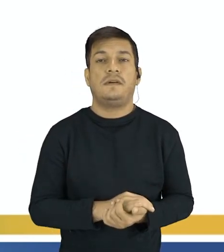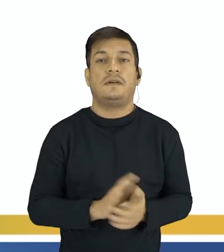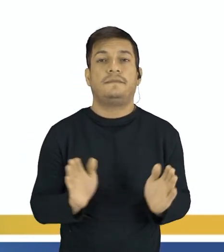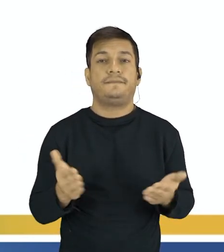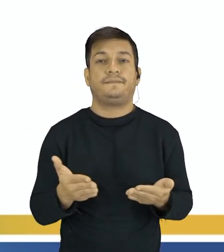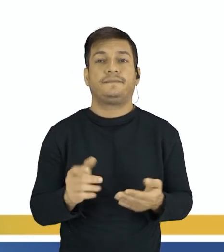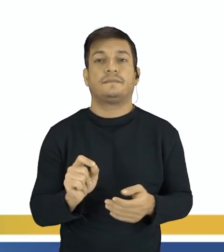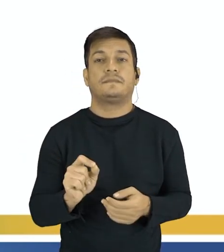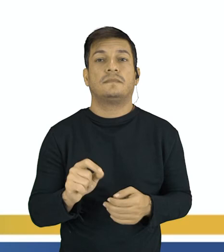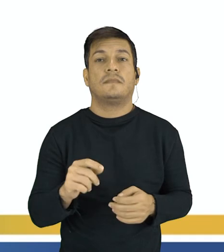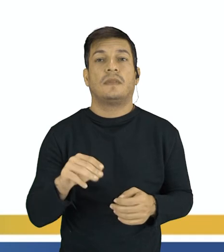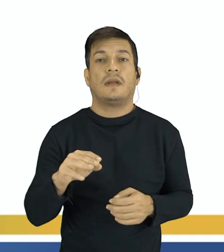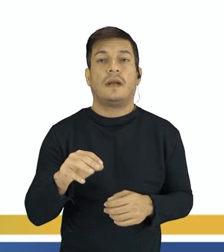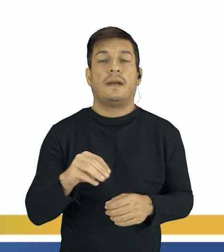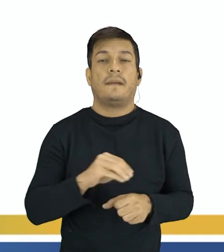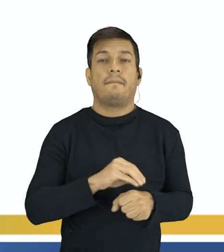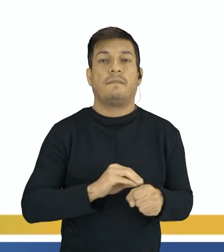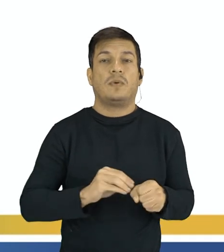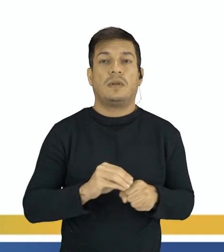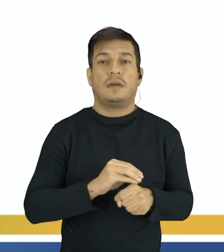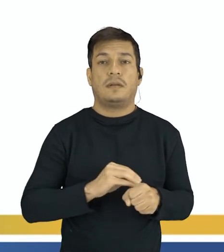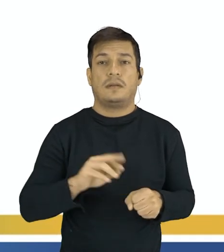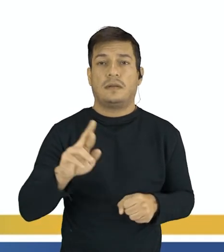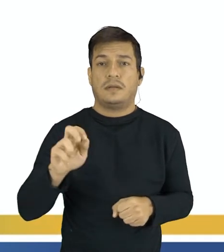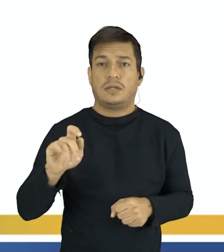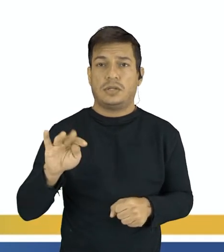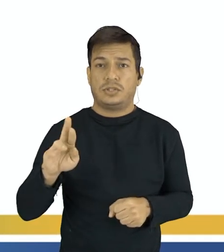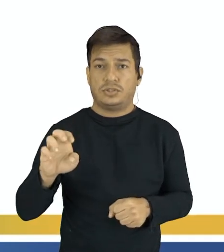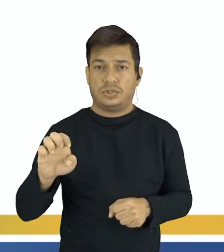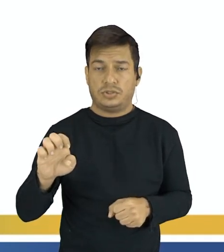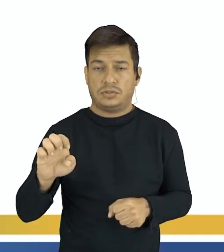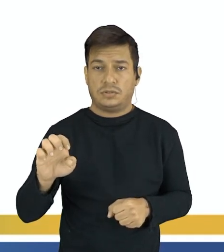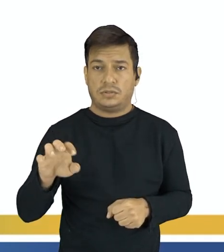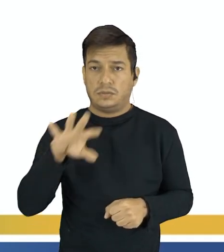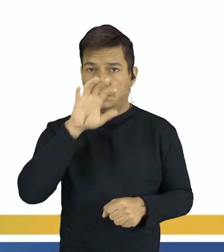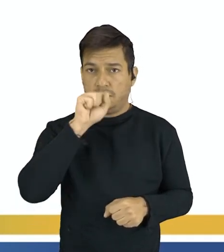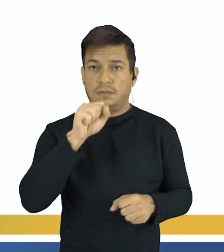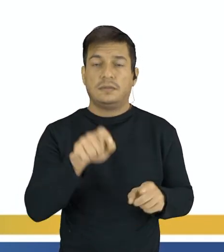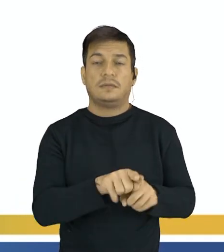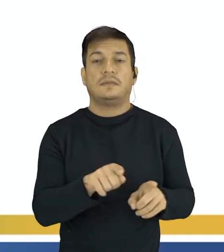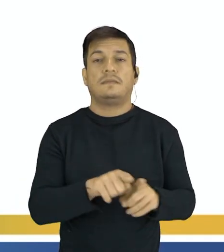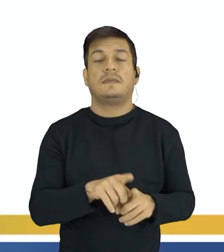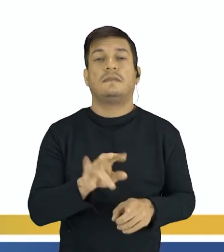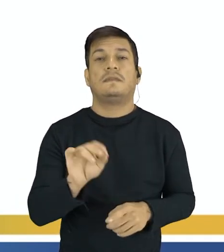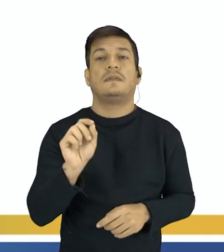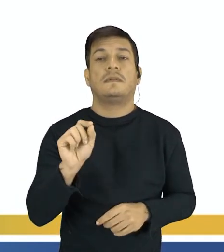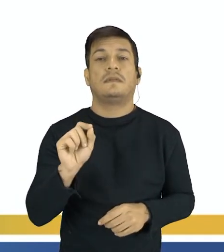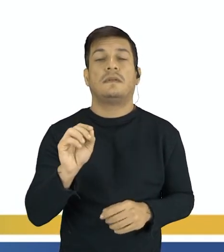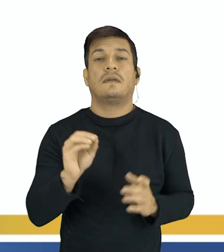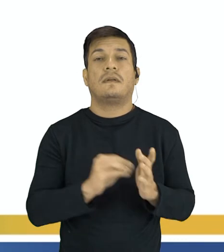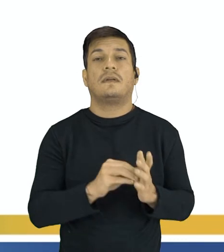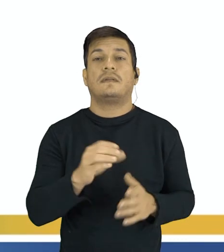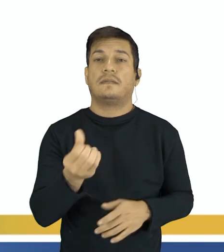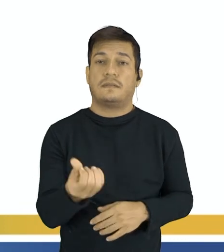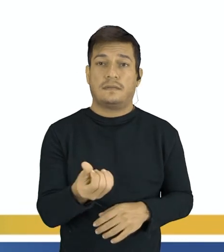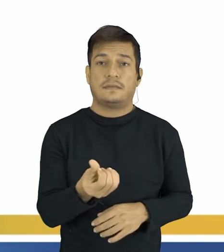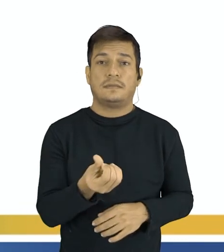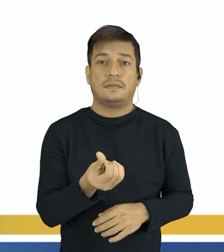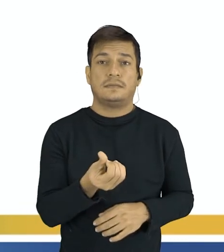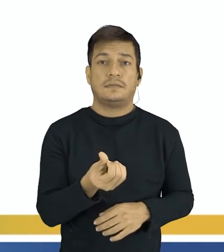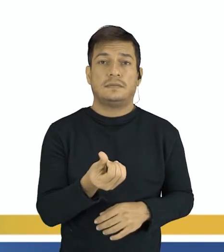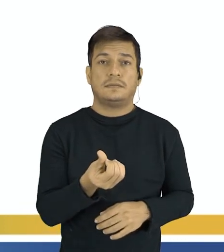vai focar naquela molécula ali do reagente do oxigênio e a gente vai colocar um coeficiente 6.